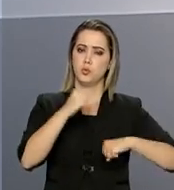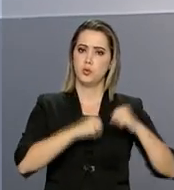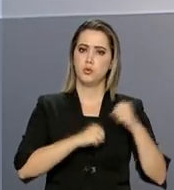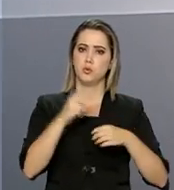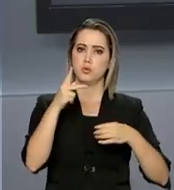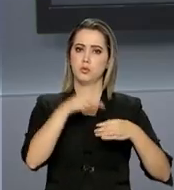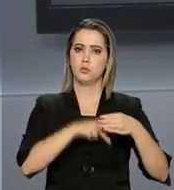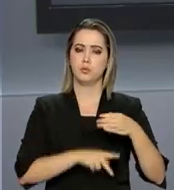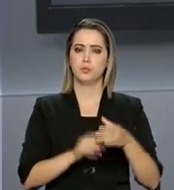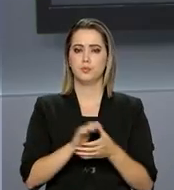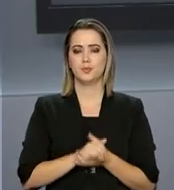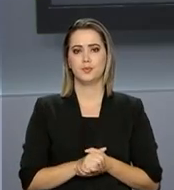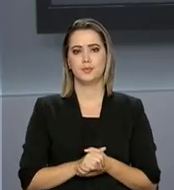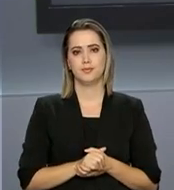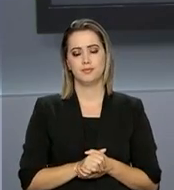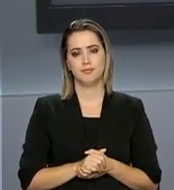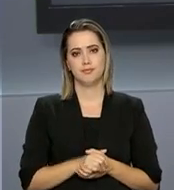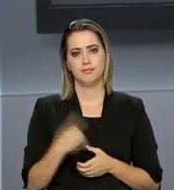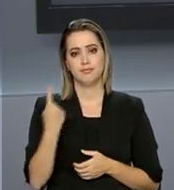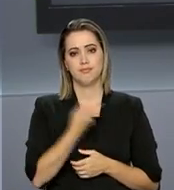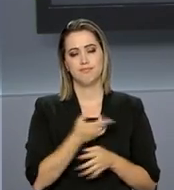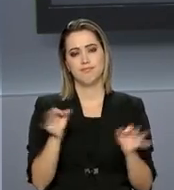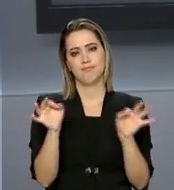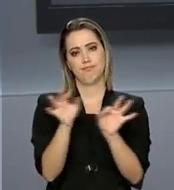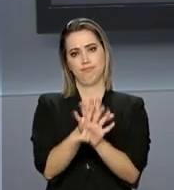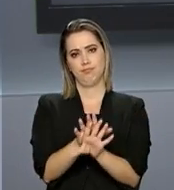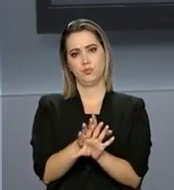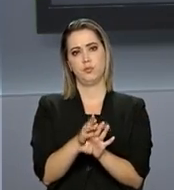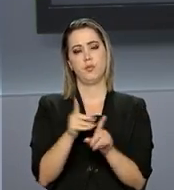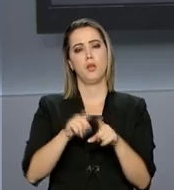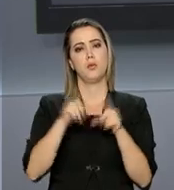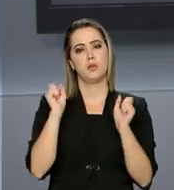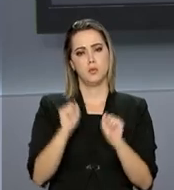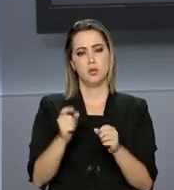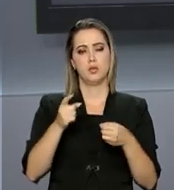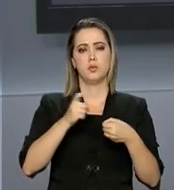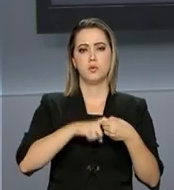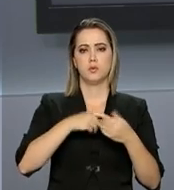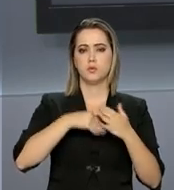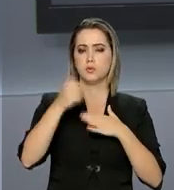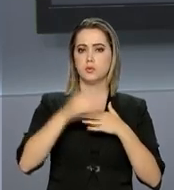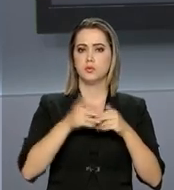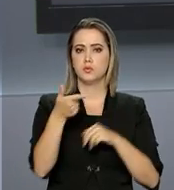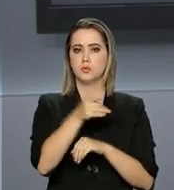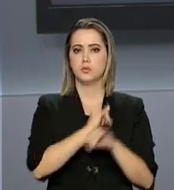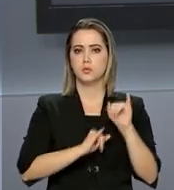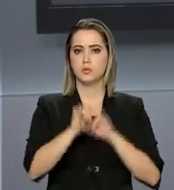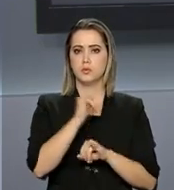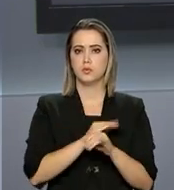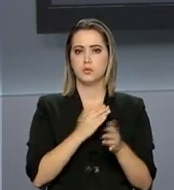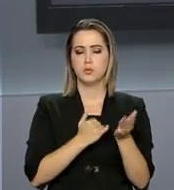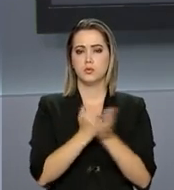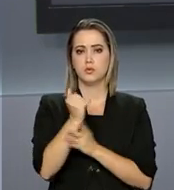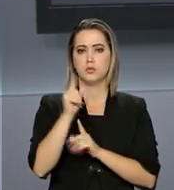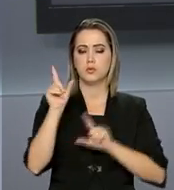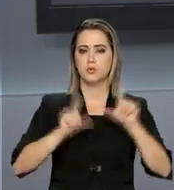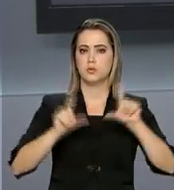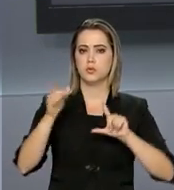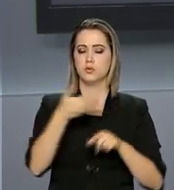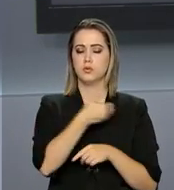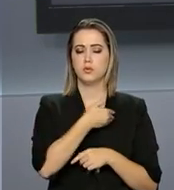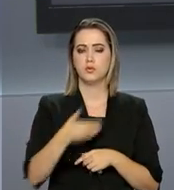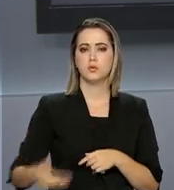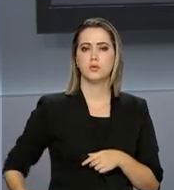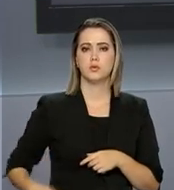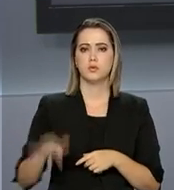petróleo. Esta edição termina por aqui, mas nós podemos voltar a qualquer momento com outras informações. Continue com a gente aqui